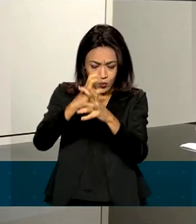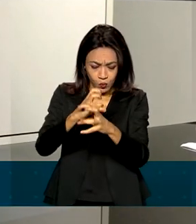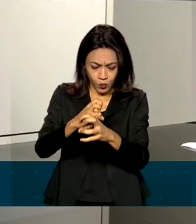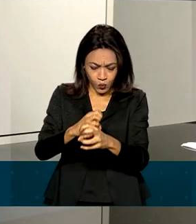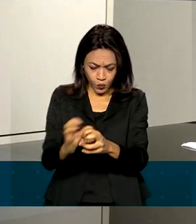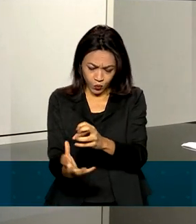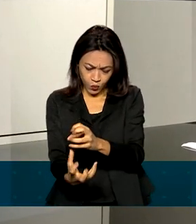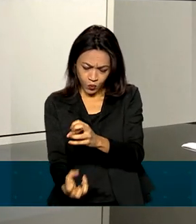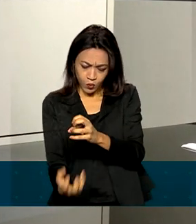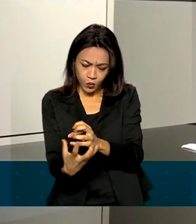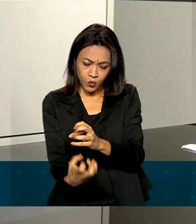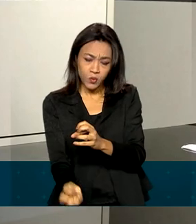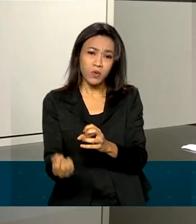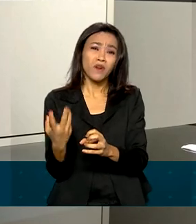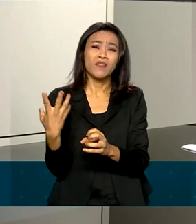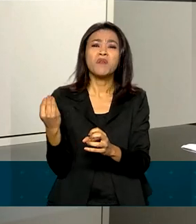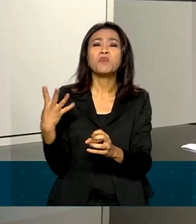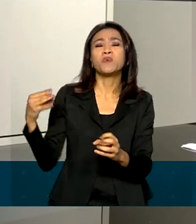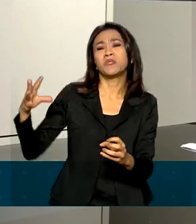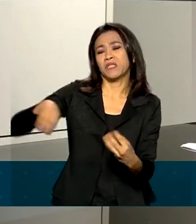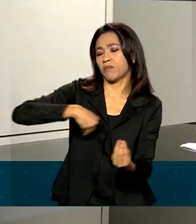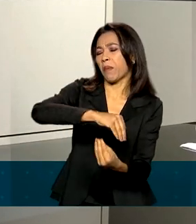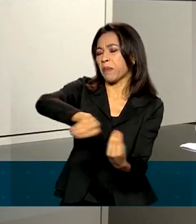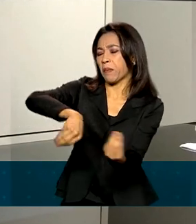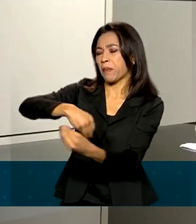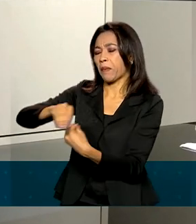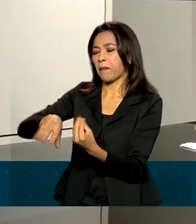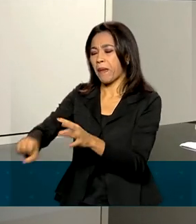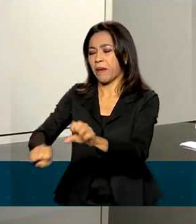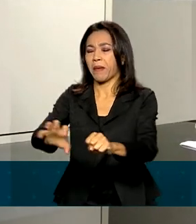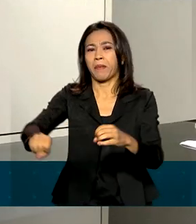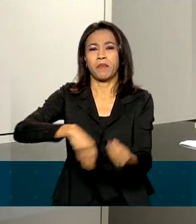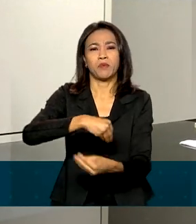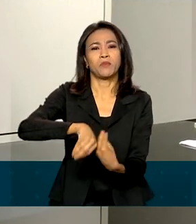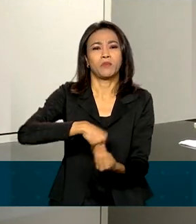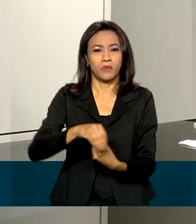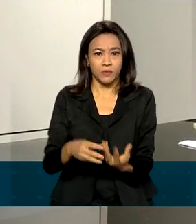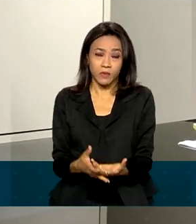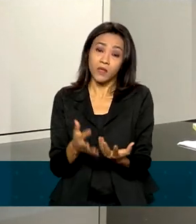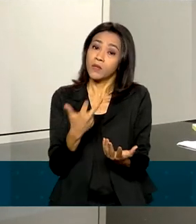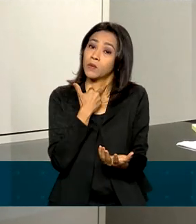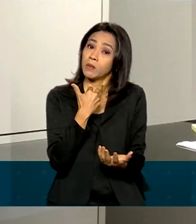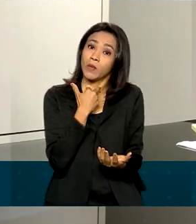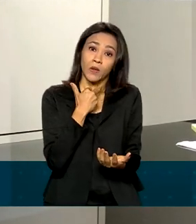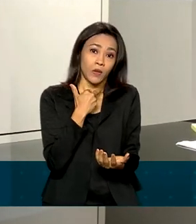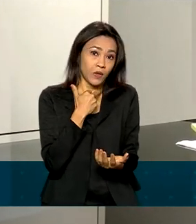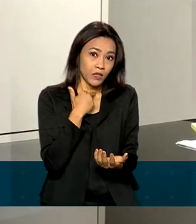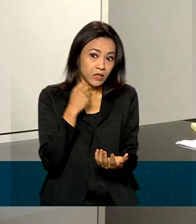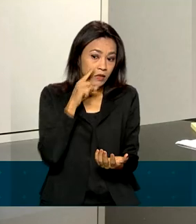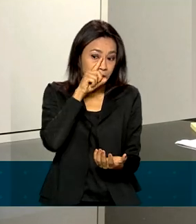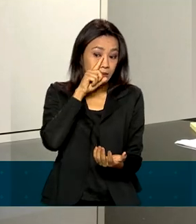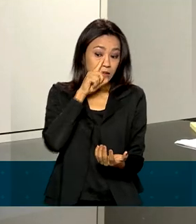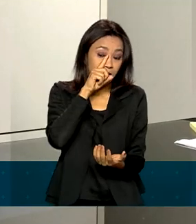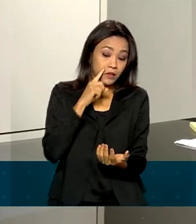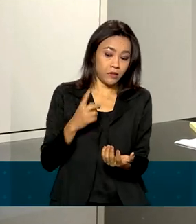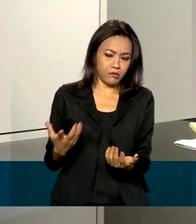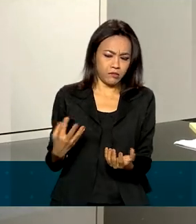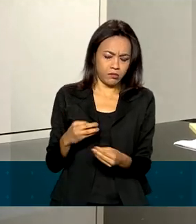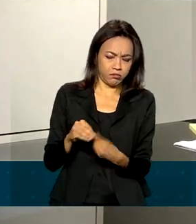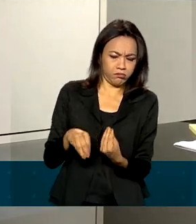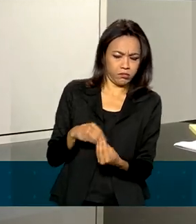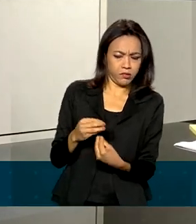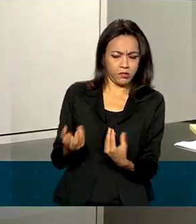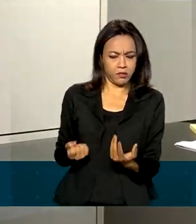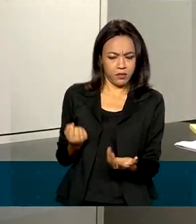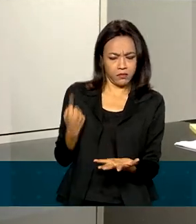manipulado. Então você precisa, ao adquirir, você não pode ter o risco de ter uma manipulação